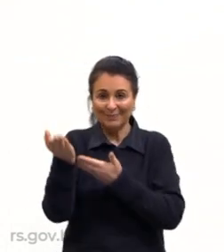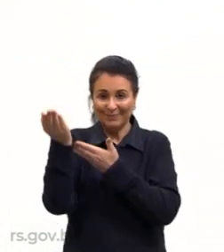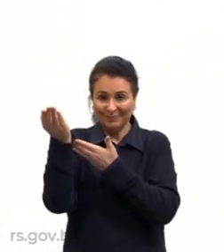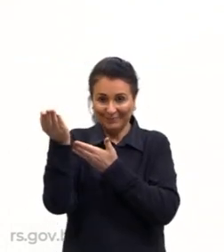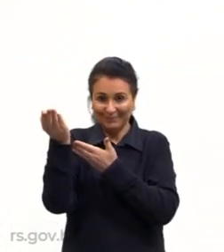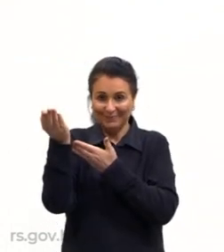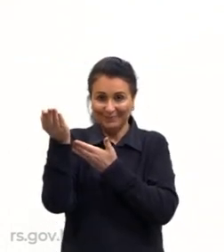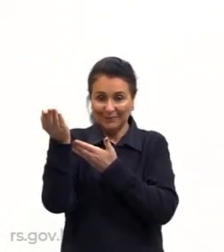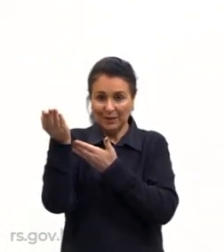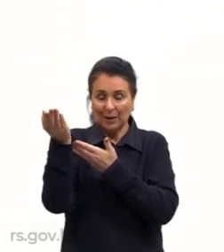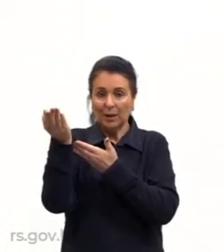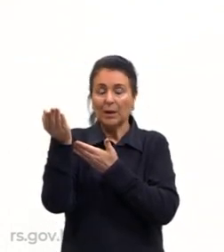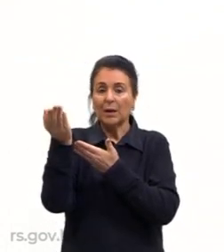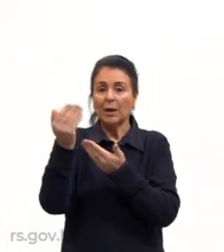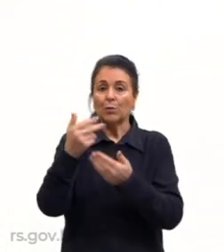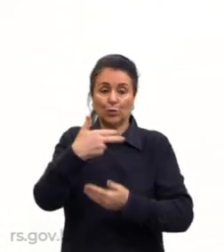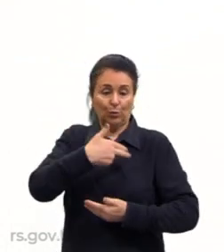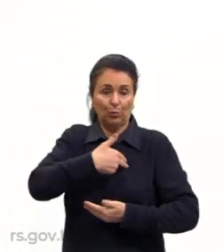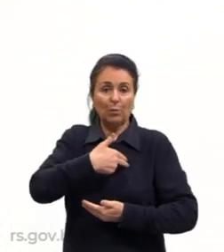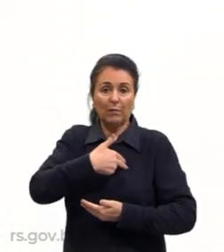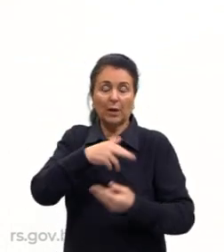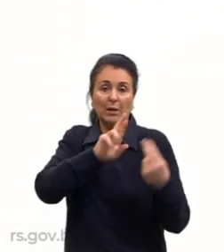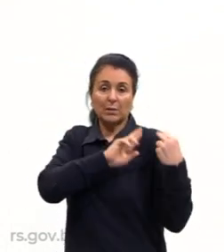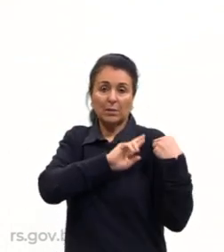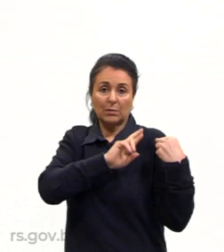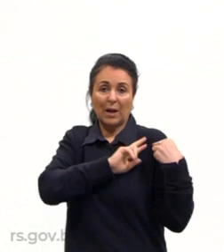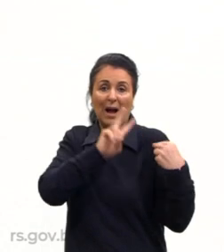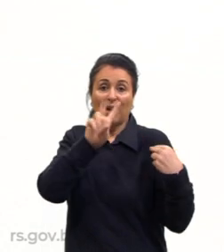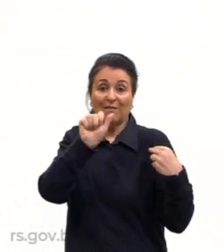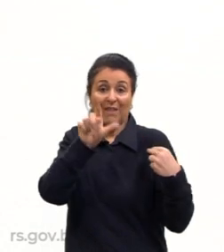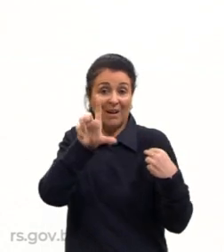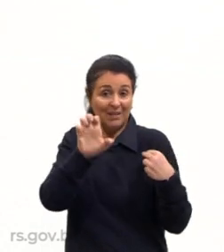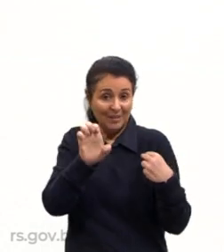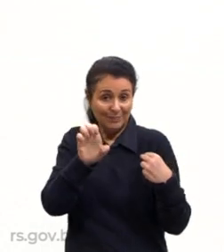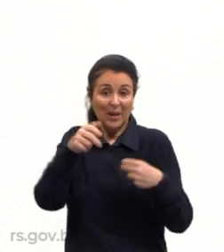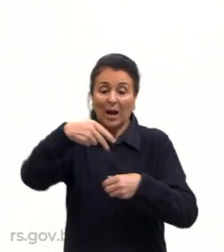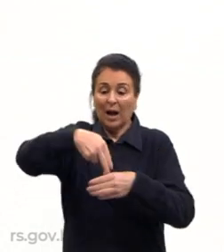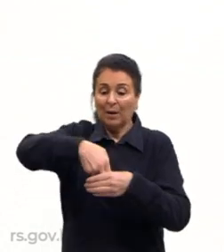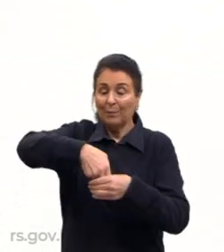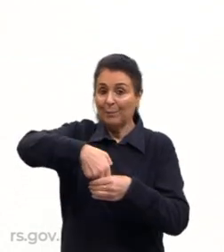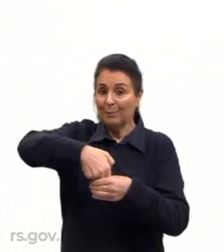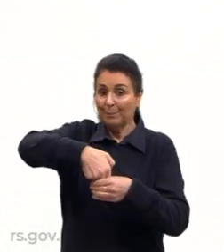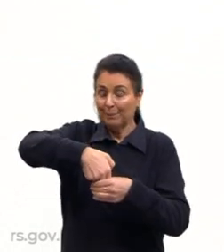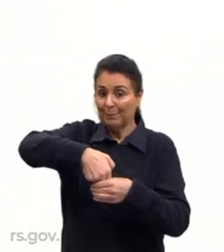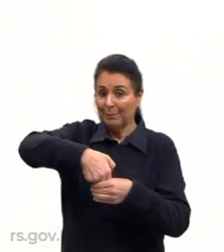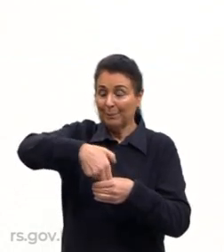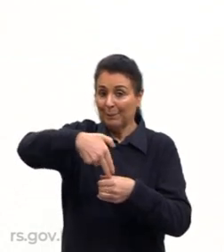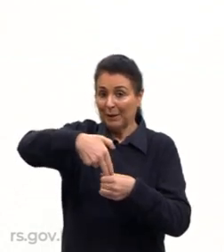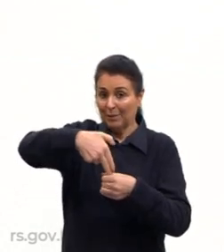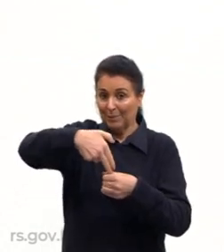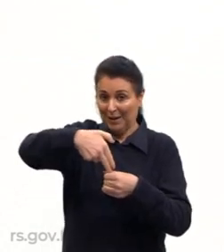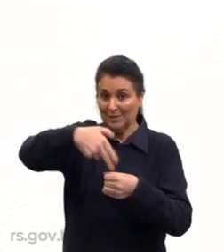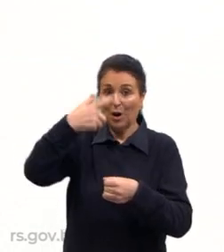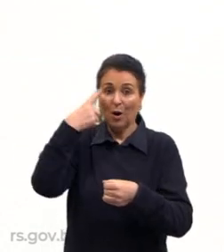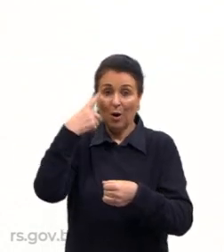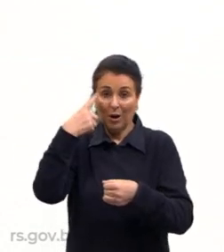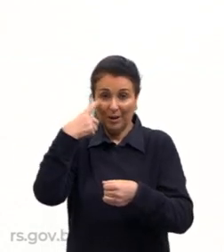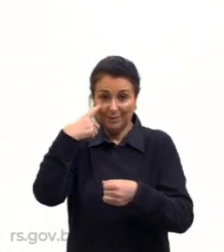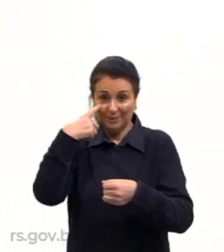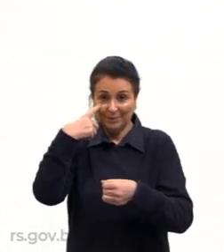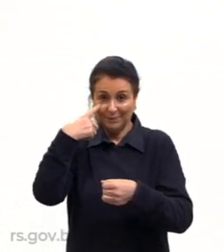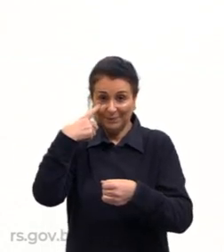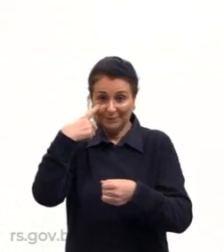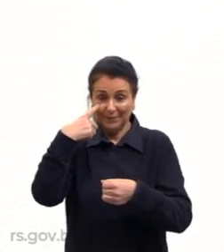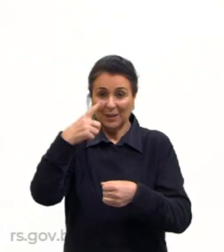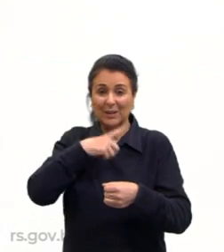e aí vai formando ali Getúlio Vargas, a Vale do Rio Doce, a Petrobras, ali está a mão dele, preta ali do petróleo, entre outras